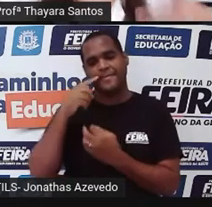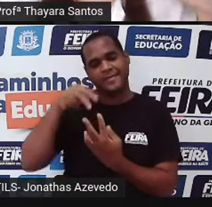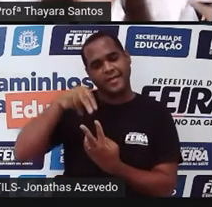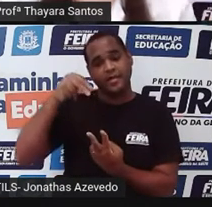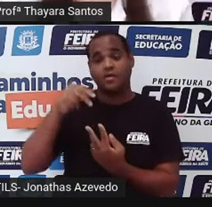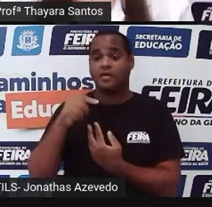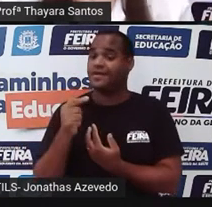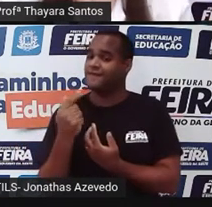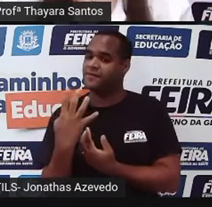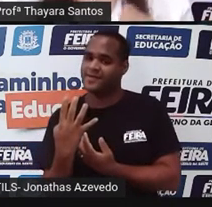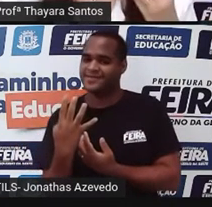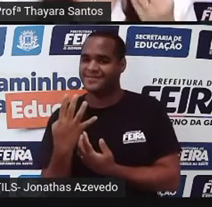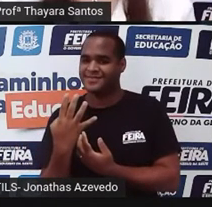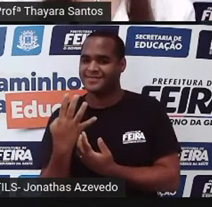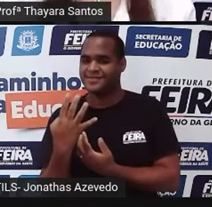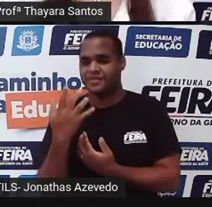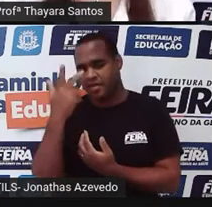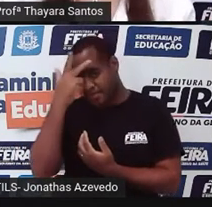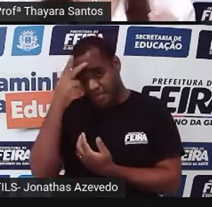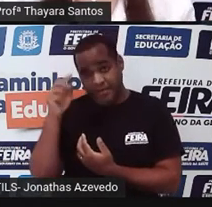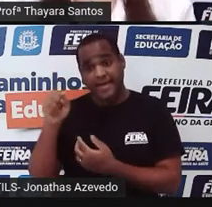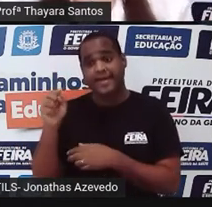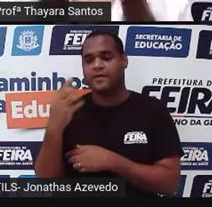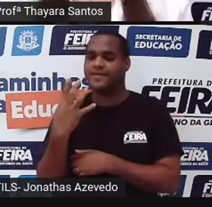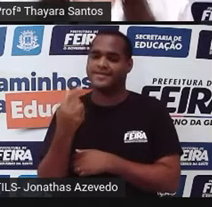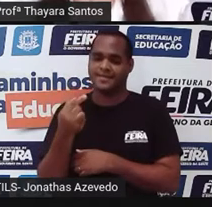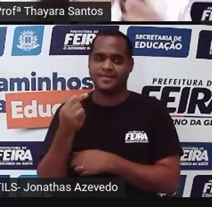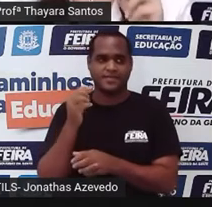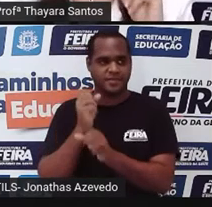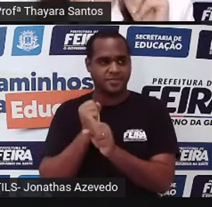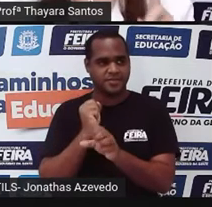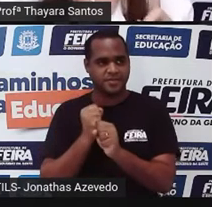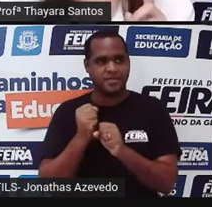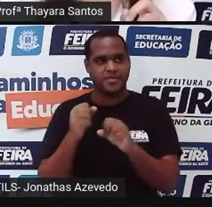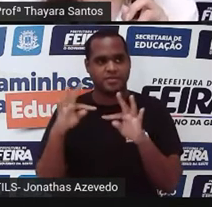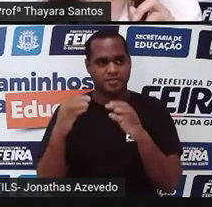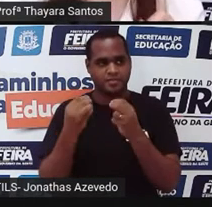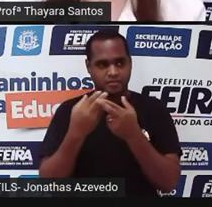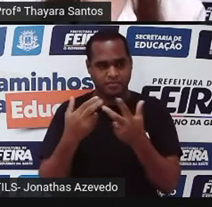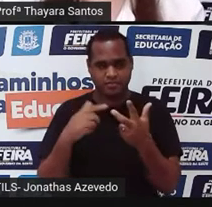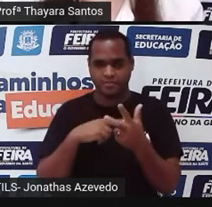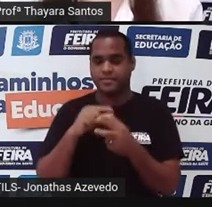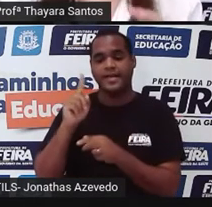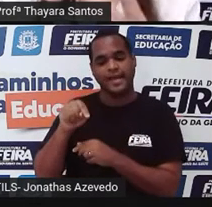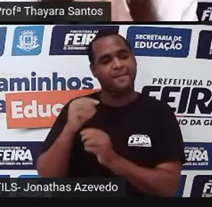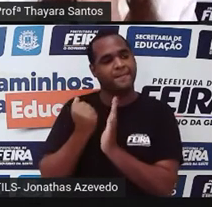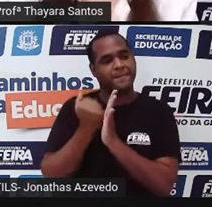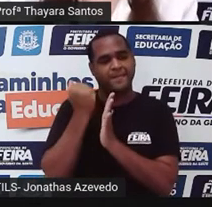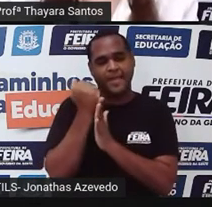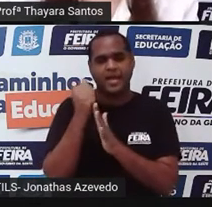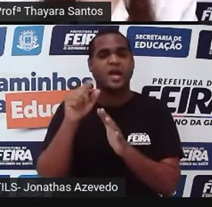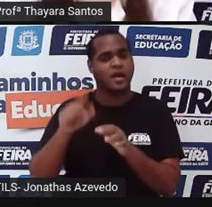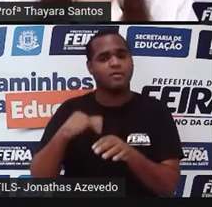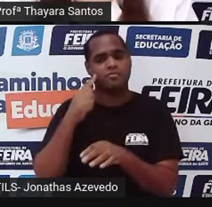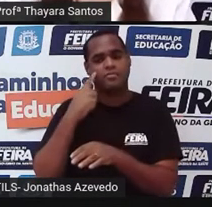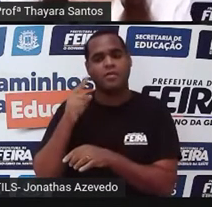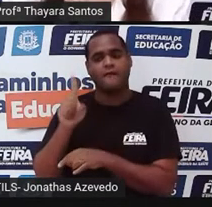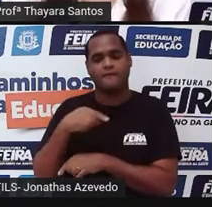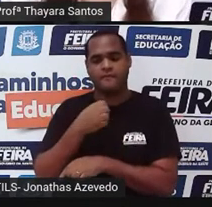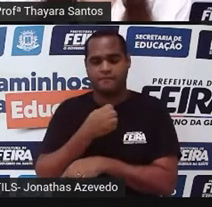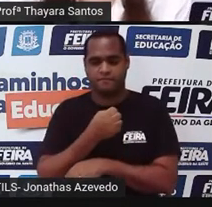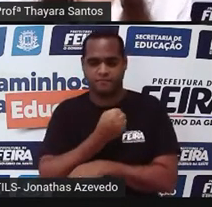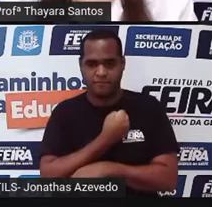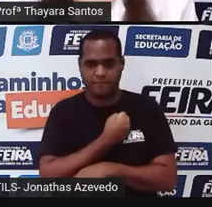essa pessoa no final das contas vai ter 47 cromossomos. Então, esse cromossomo a mais que fica exatamente na posição